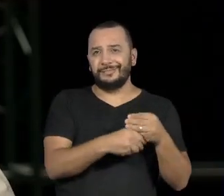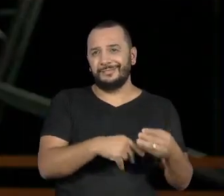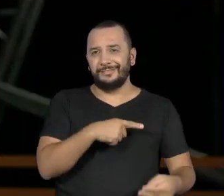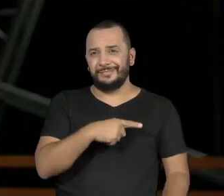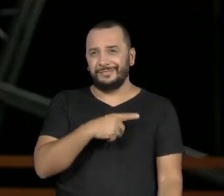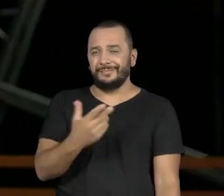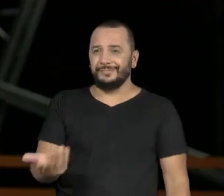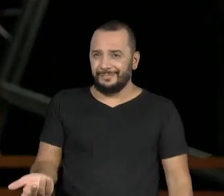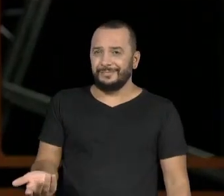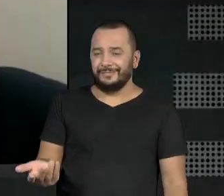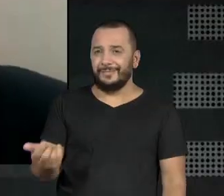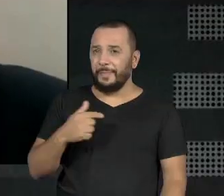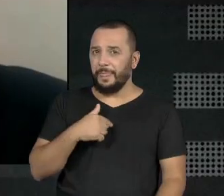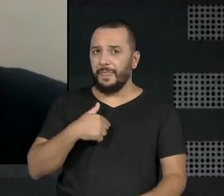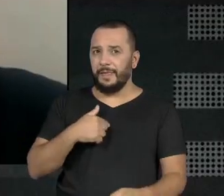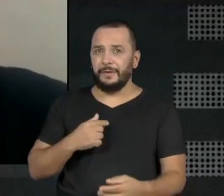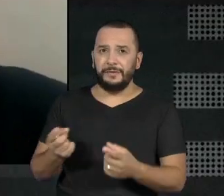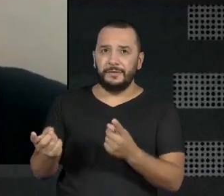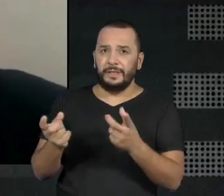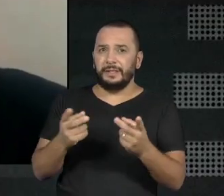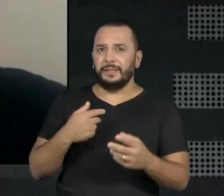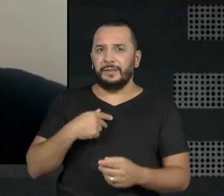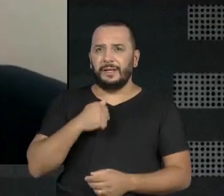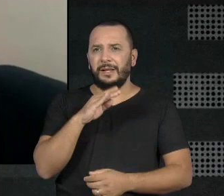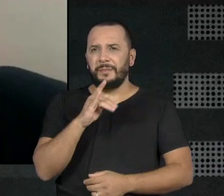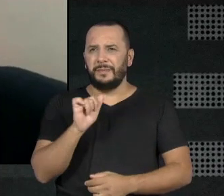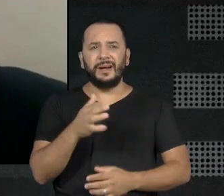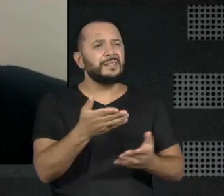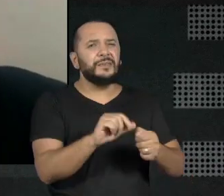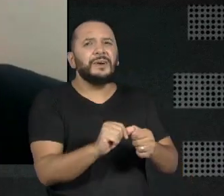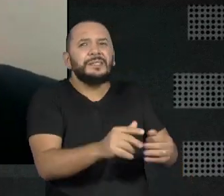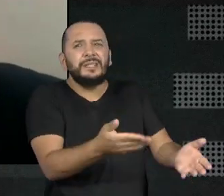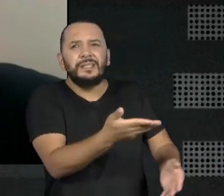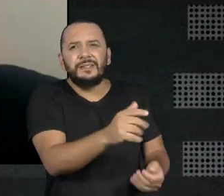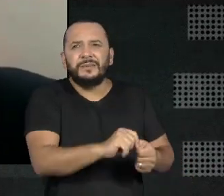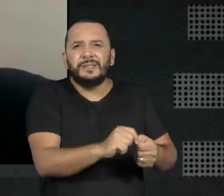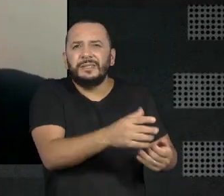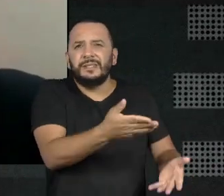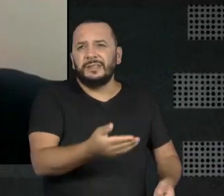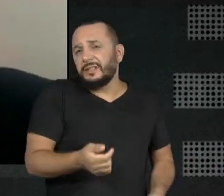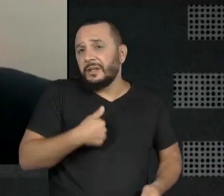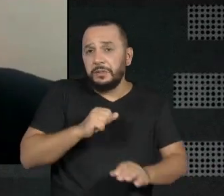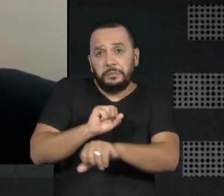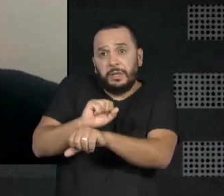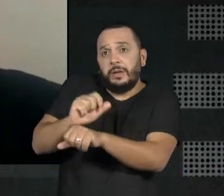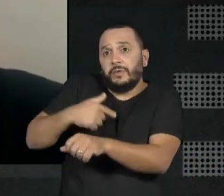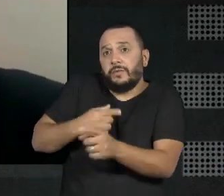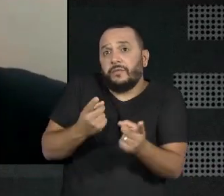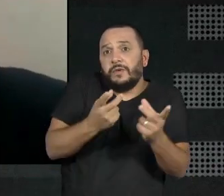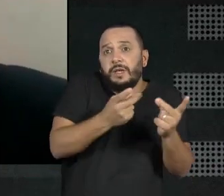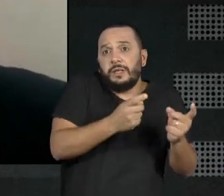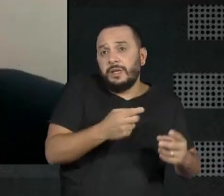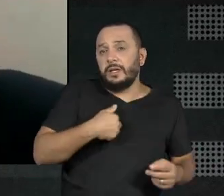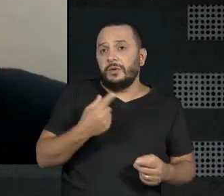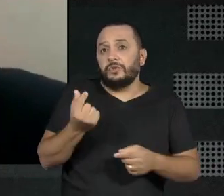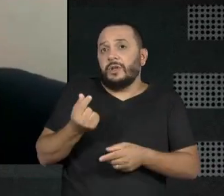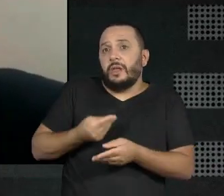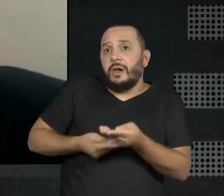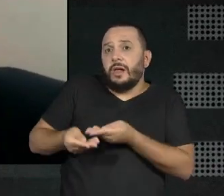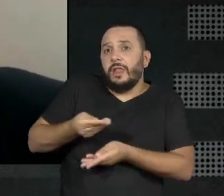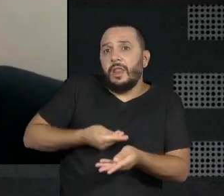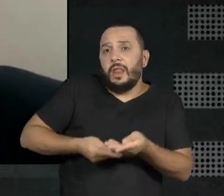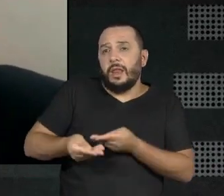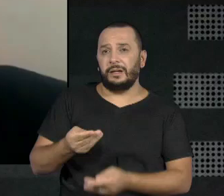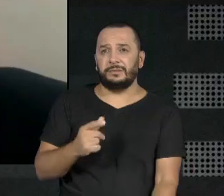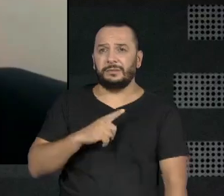Então, eu ficava lá vendendo, a demarguia a minha... O senhor vai começar a falar, espera um pouquinho, nunca tinha troco, né? Eu ficava vendendo.